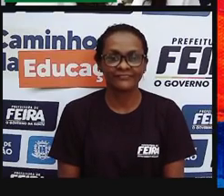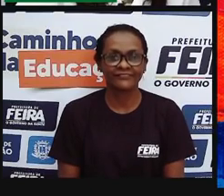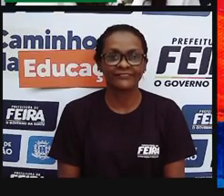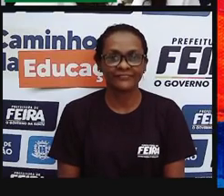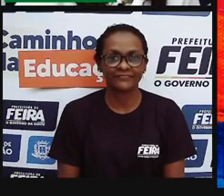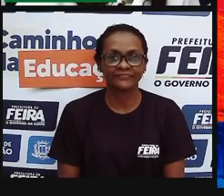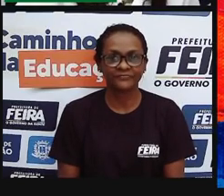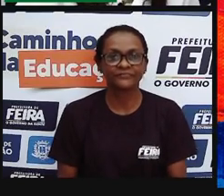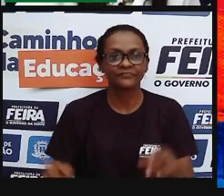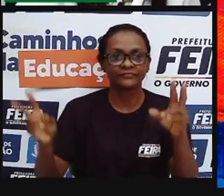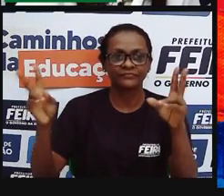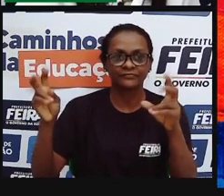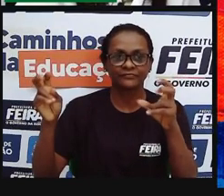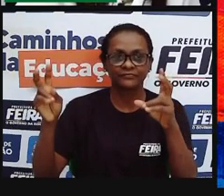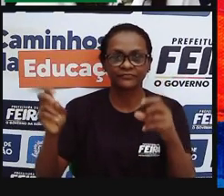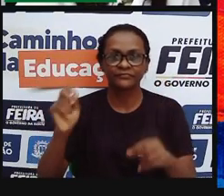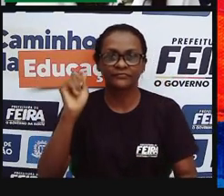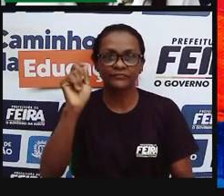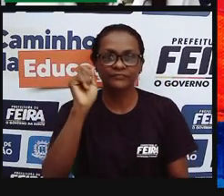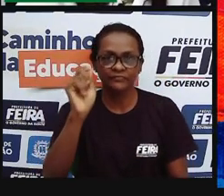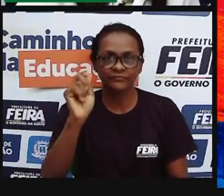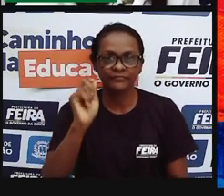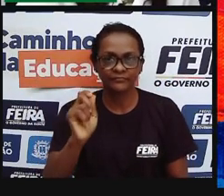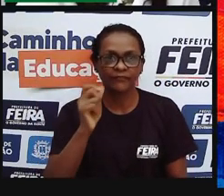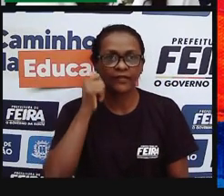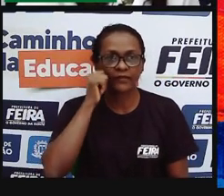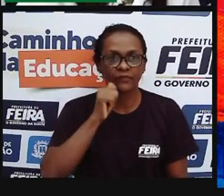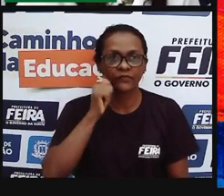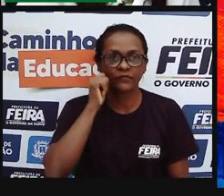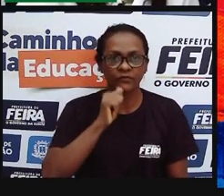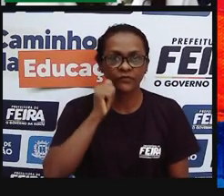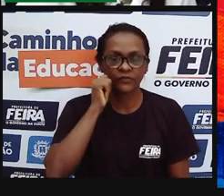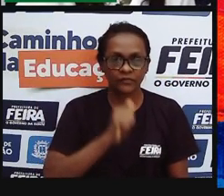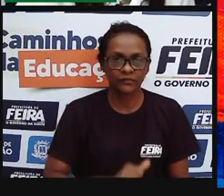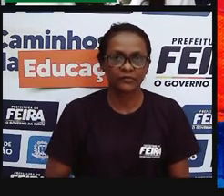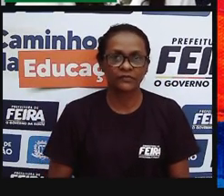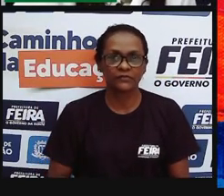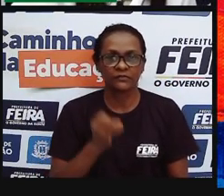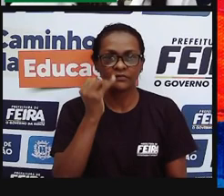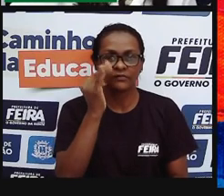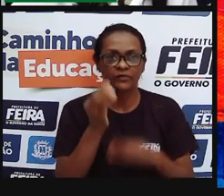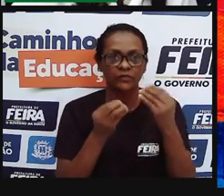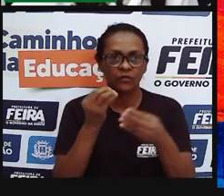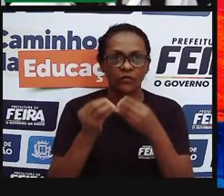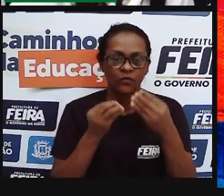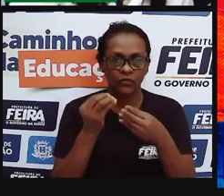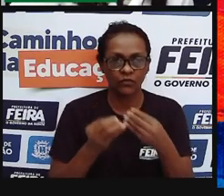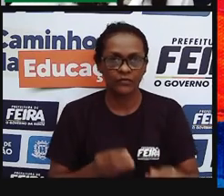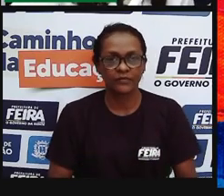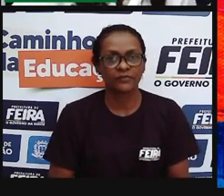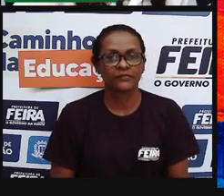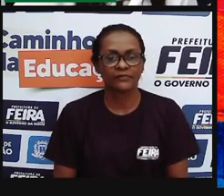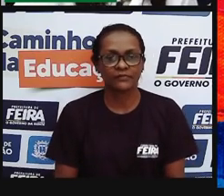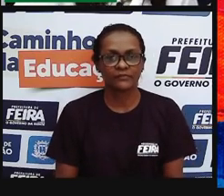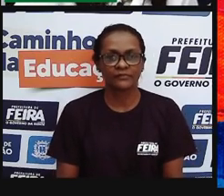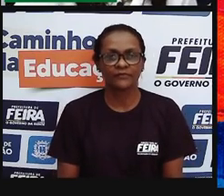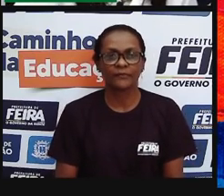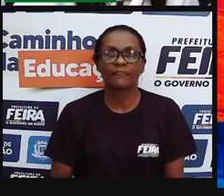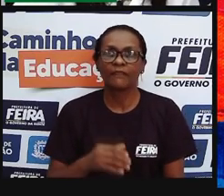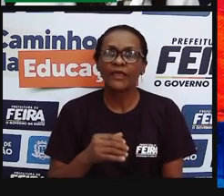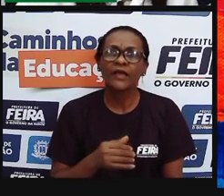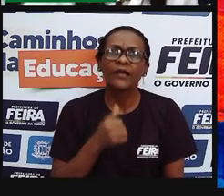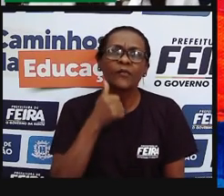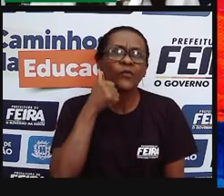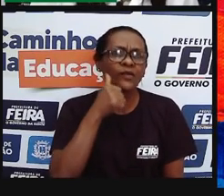imagem aqui, né? A figura de Matilda Modenhauer, que ela foi importante